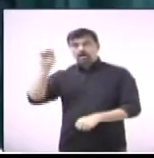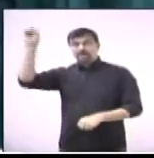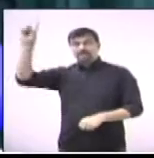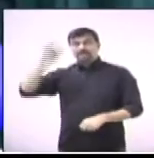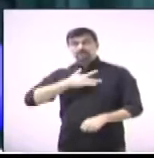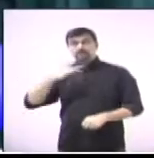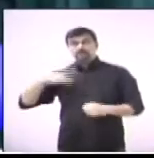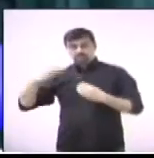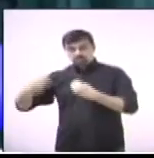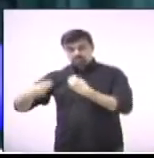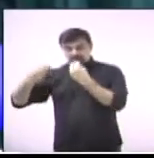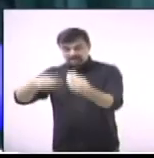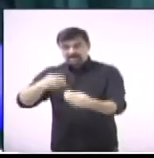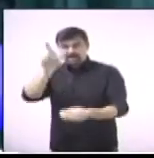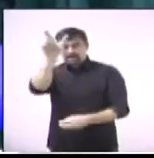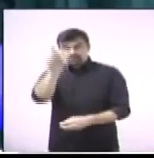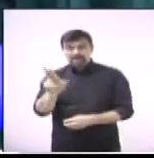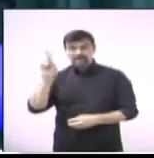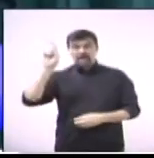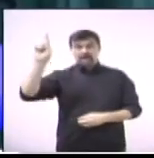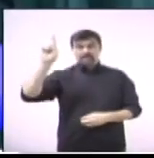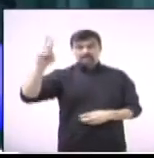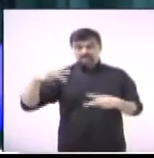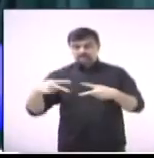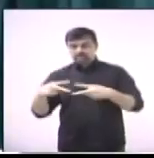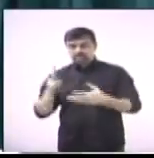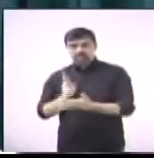representar a Paulínia sempre. Deus te abençoe, tá?